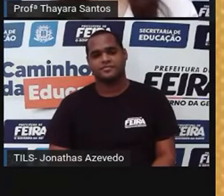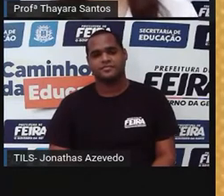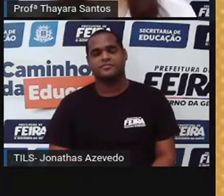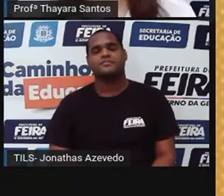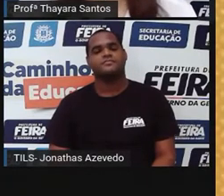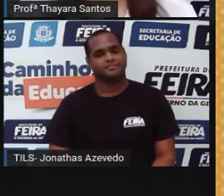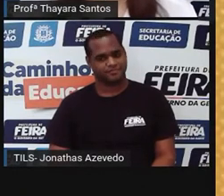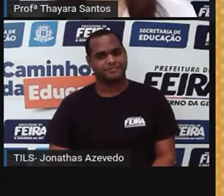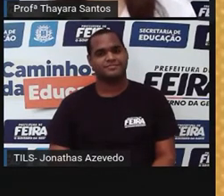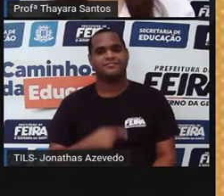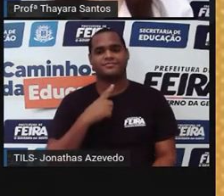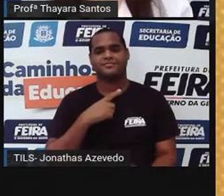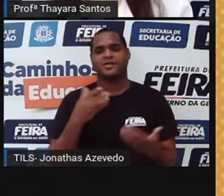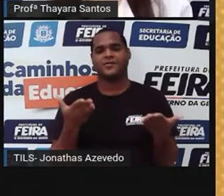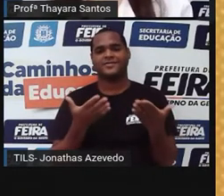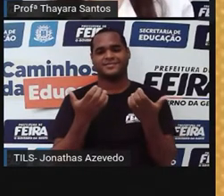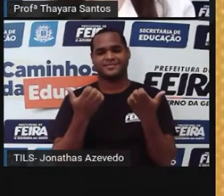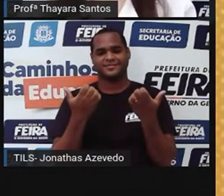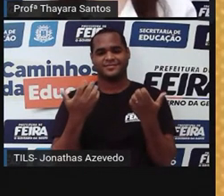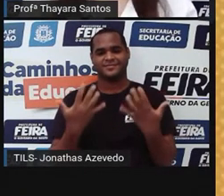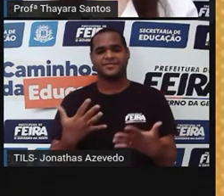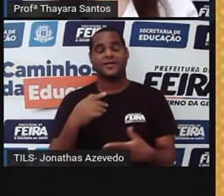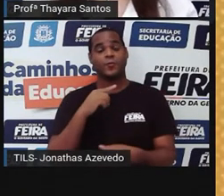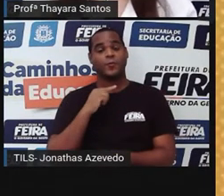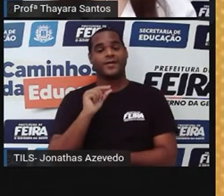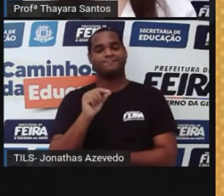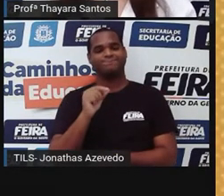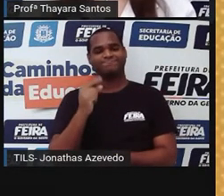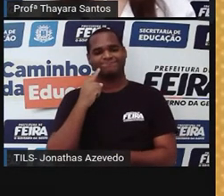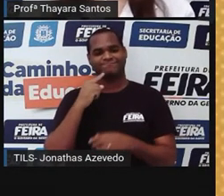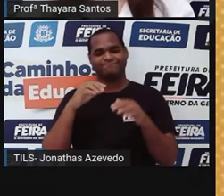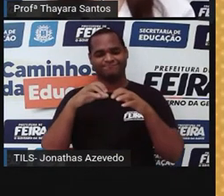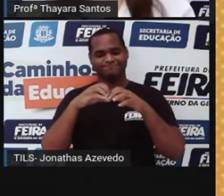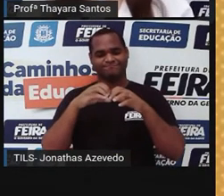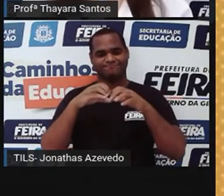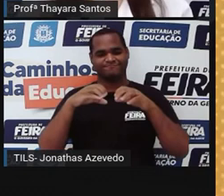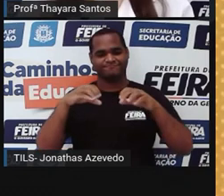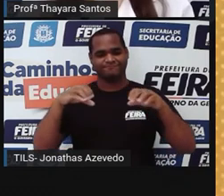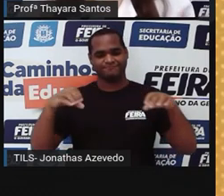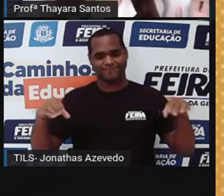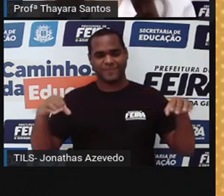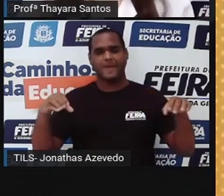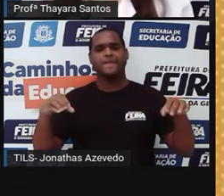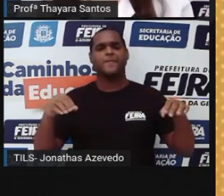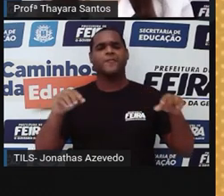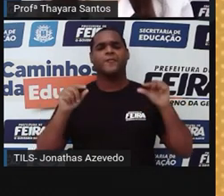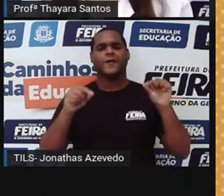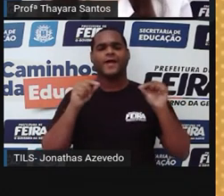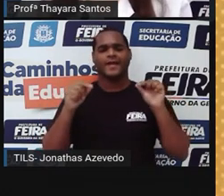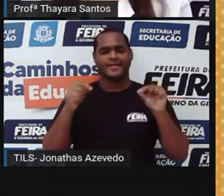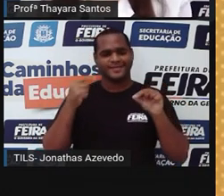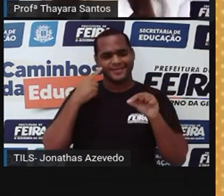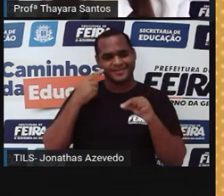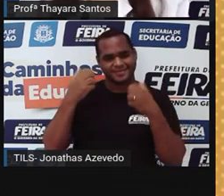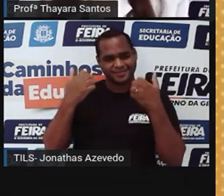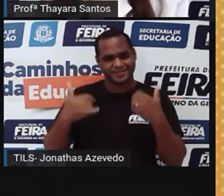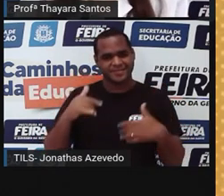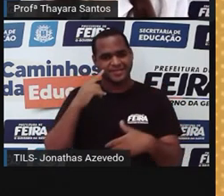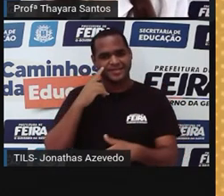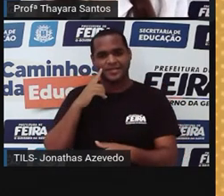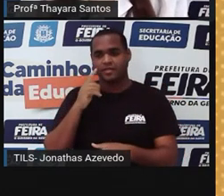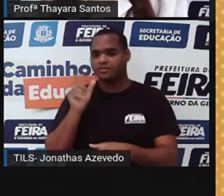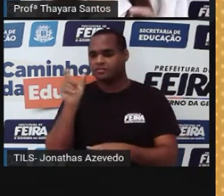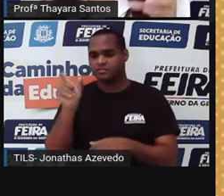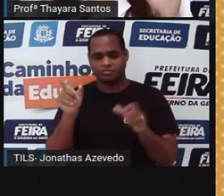E agora, a gente vai falar sobre a clonagem. A clonagem, como o nome já está dizendo, é meio que autoexplicativo. Então,